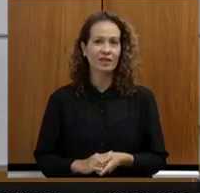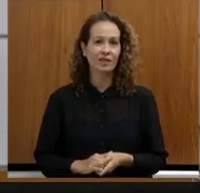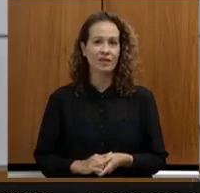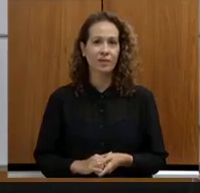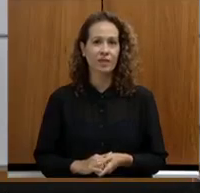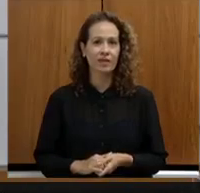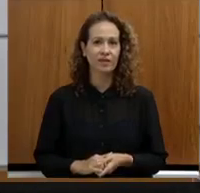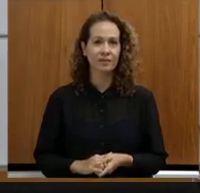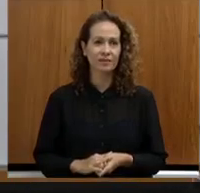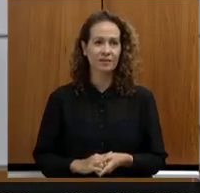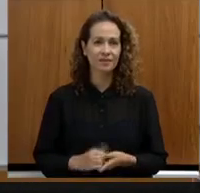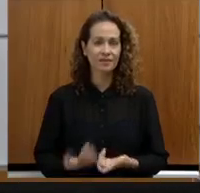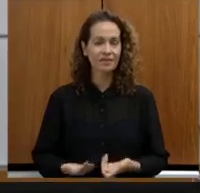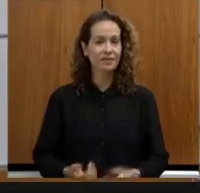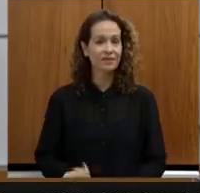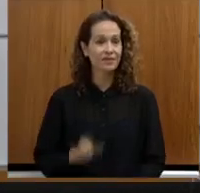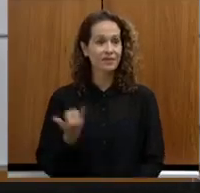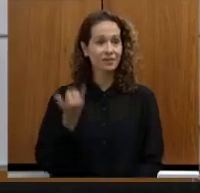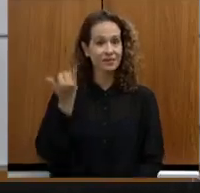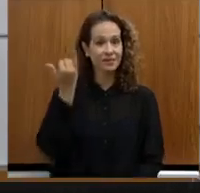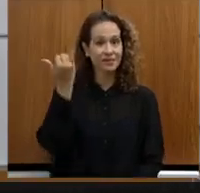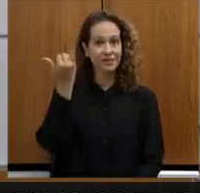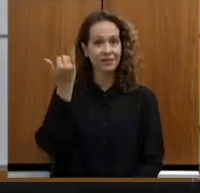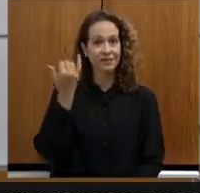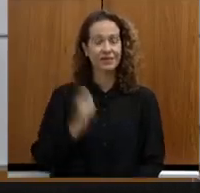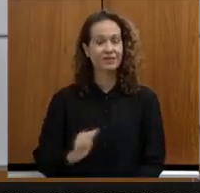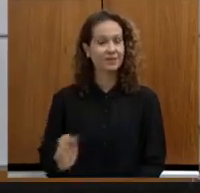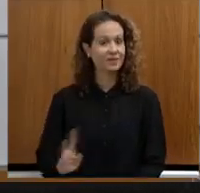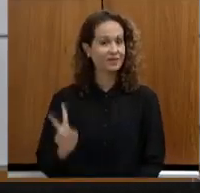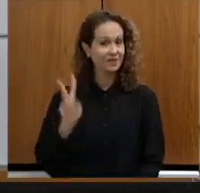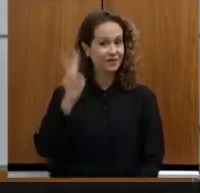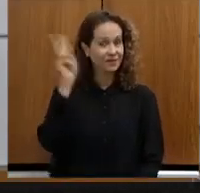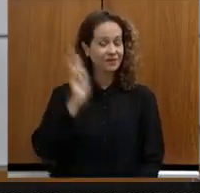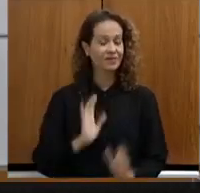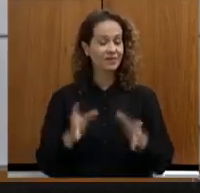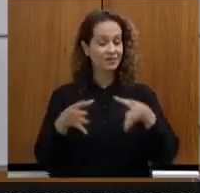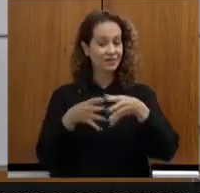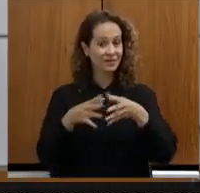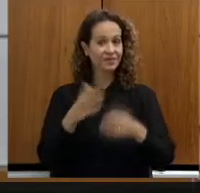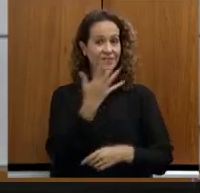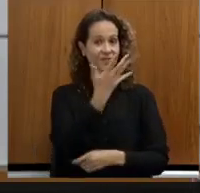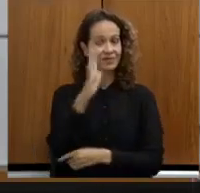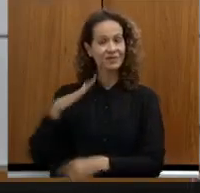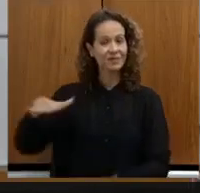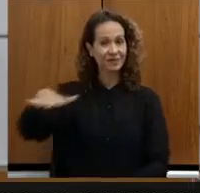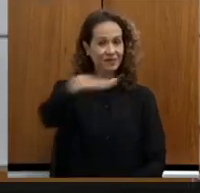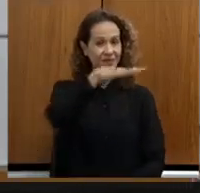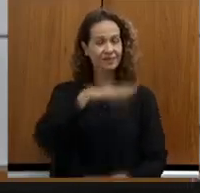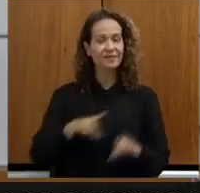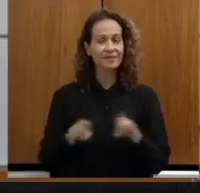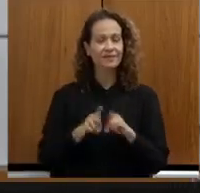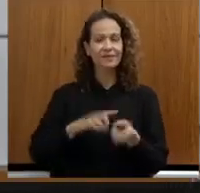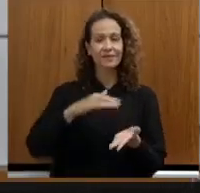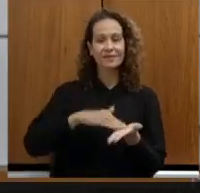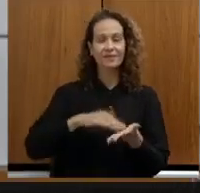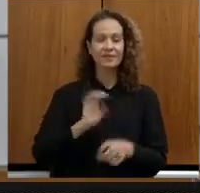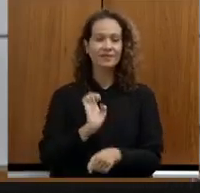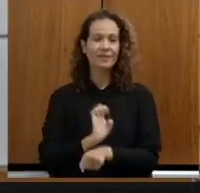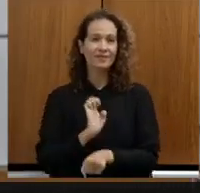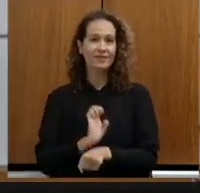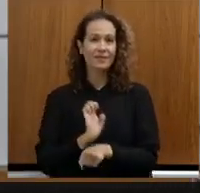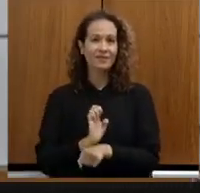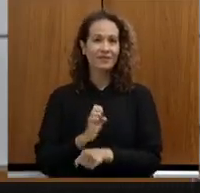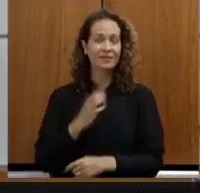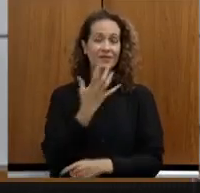uma participação grande, importante, que valoriza a Comissão de Meio Ambiente, e também a Secretaria Estadual de Meio Ambiente,